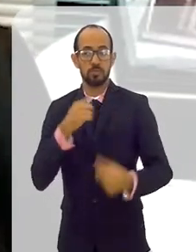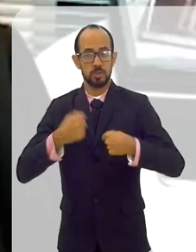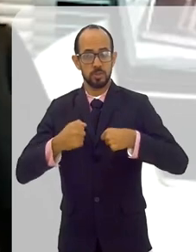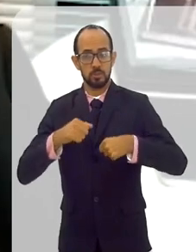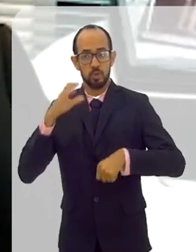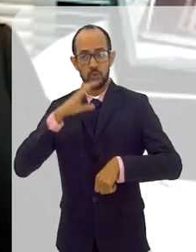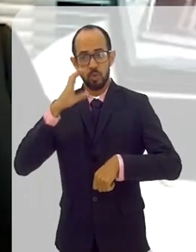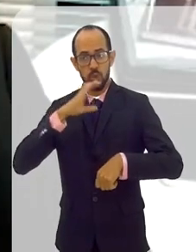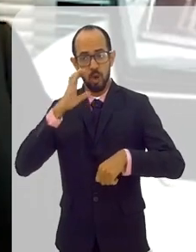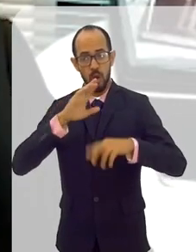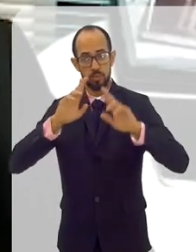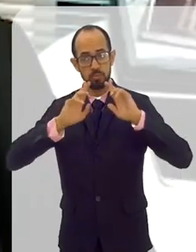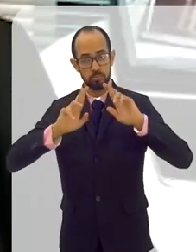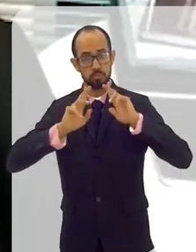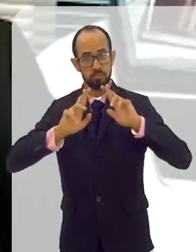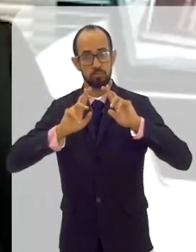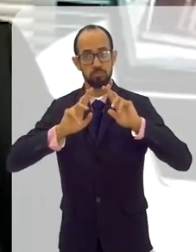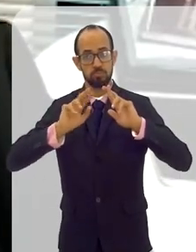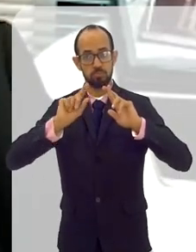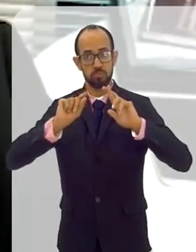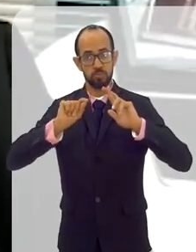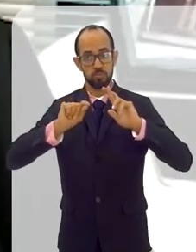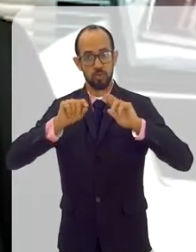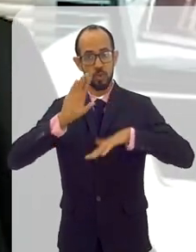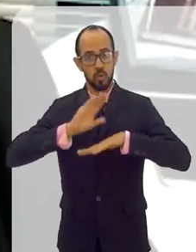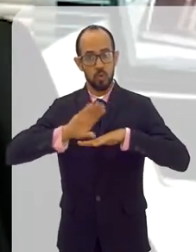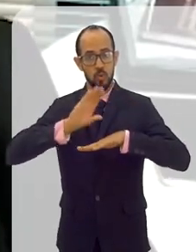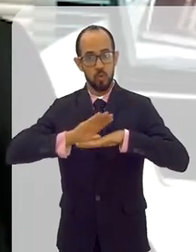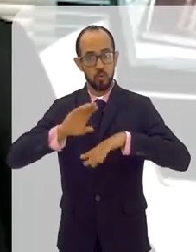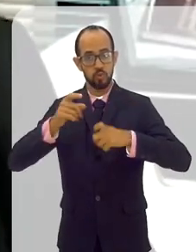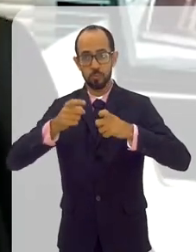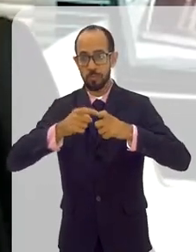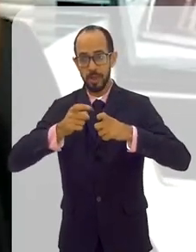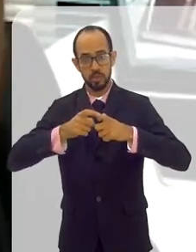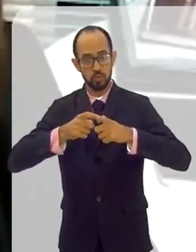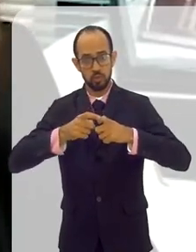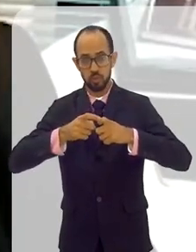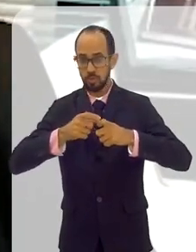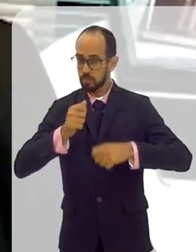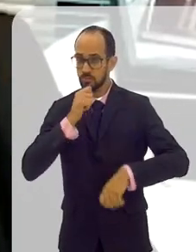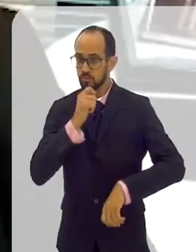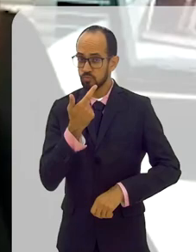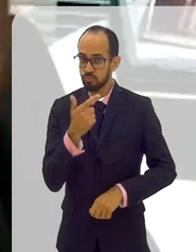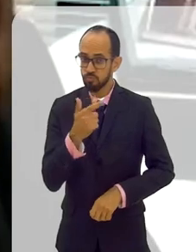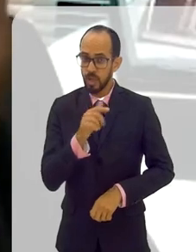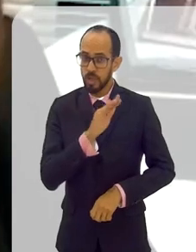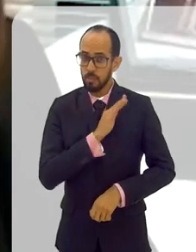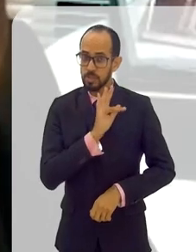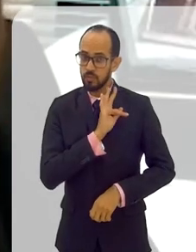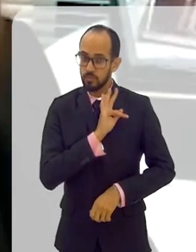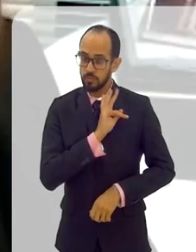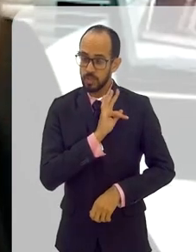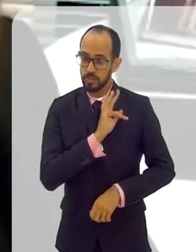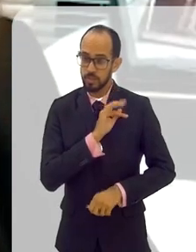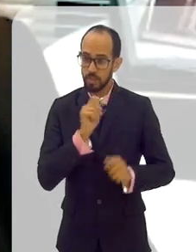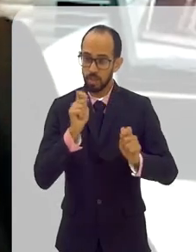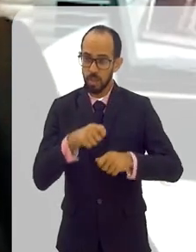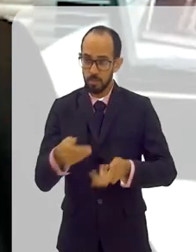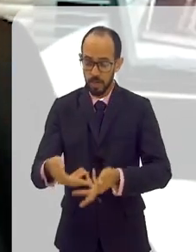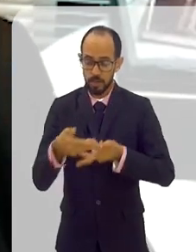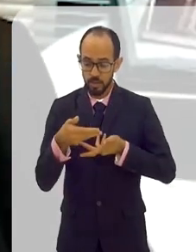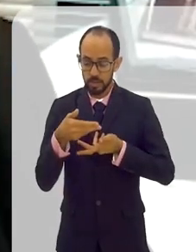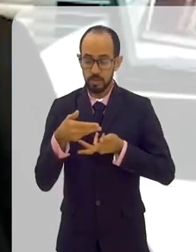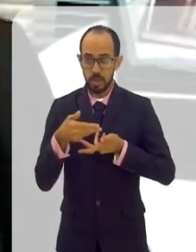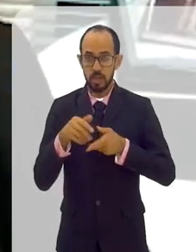Fluminense. Nós precisamos, em breve, eu espero, conseguir levar para lá um curso médico. Não há curso médico público na Baixada